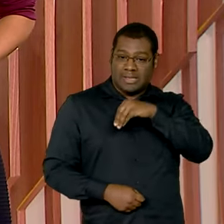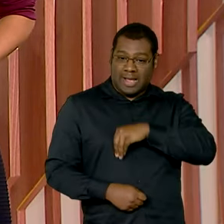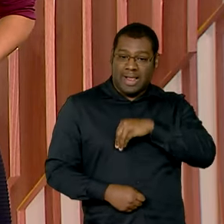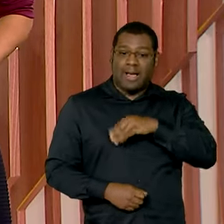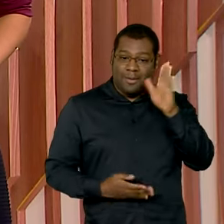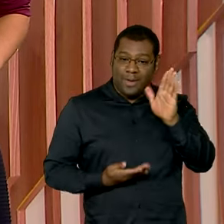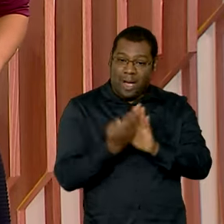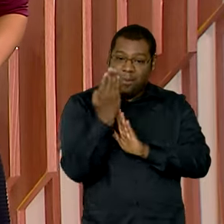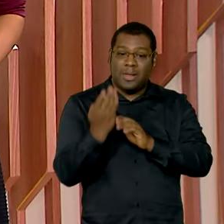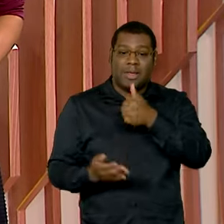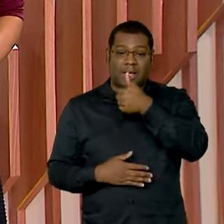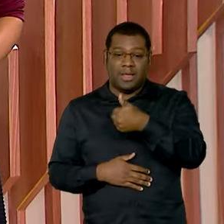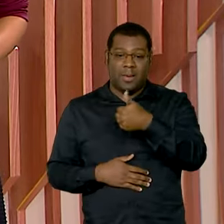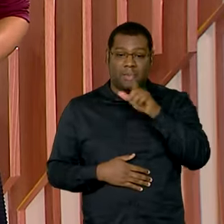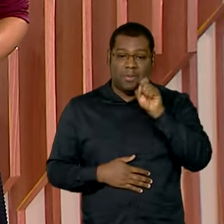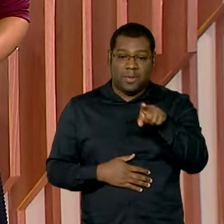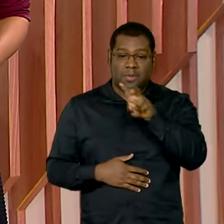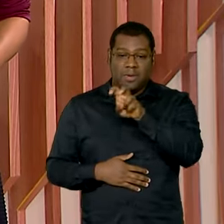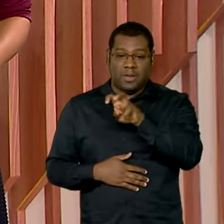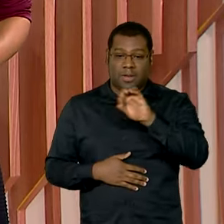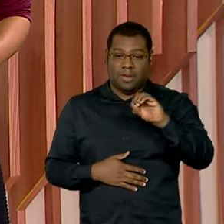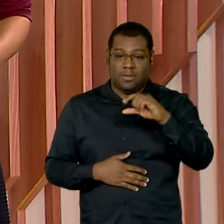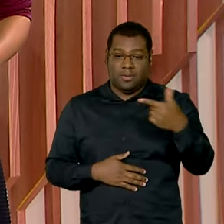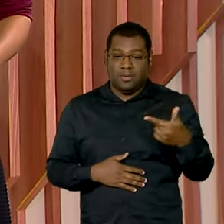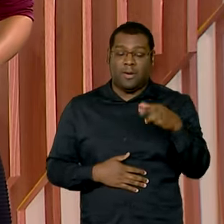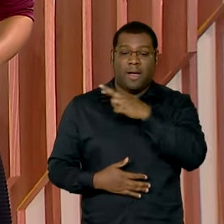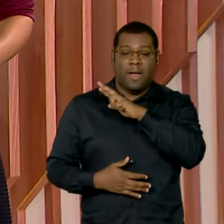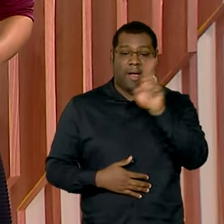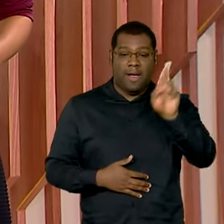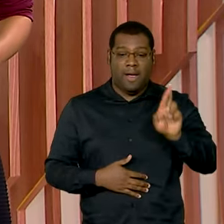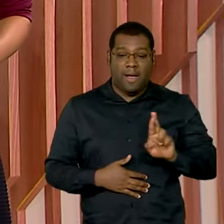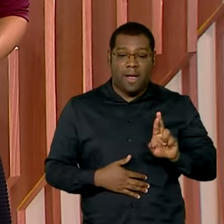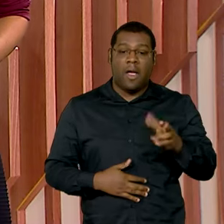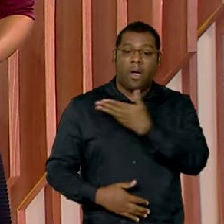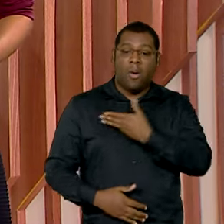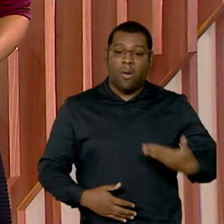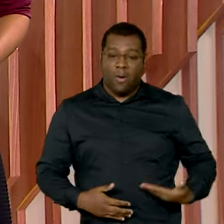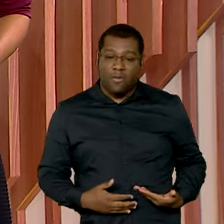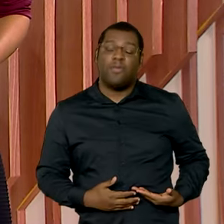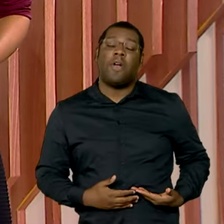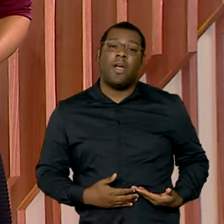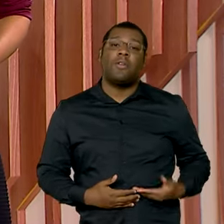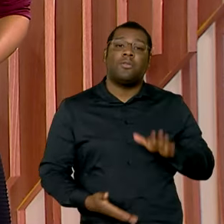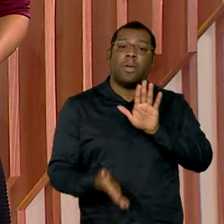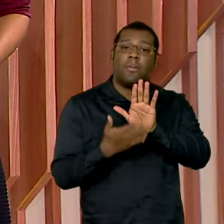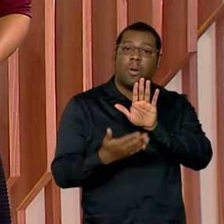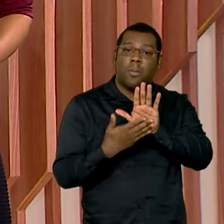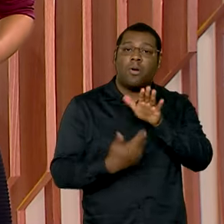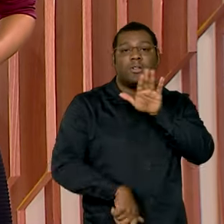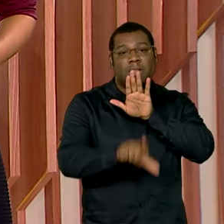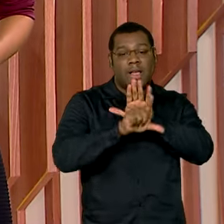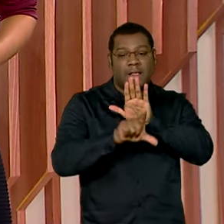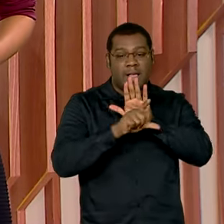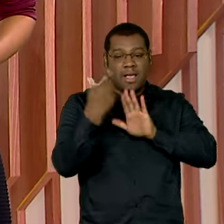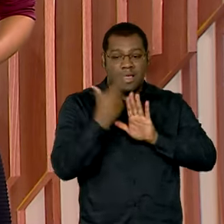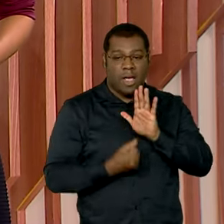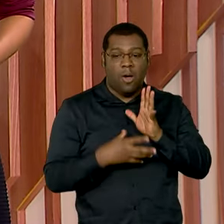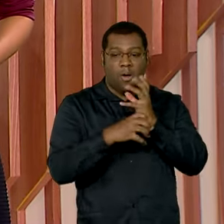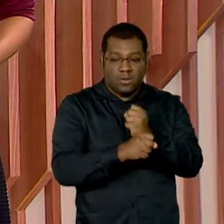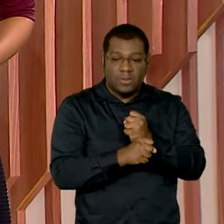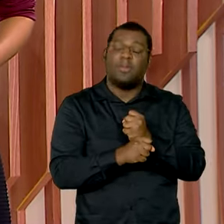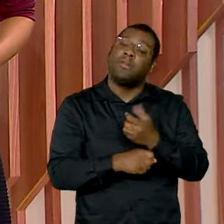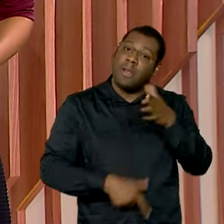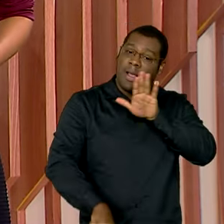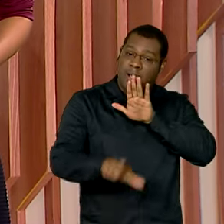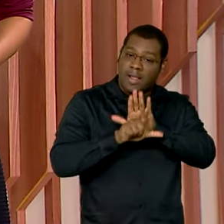.502. Essa é a proposta do governo na Lei de Diretrizes Orçamentárias, que precisa ser